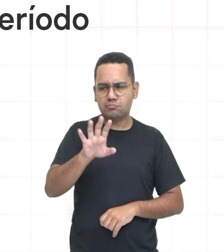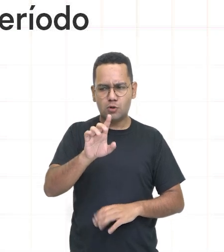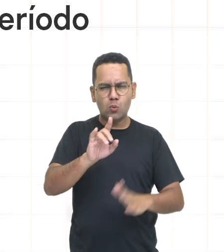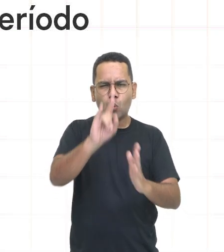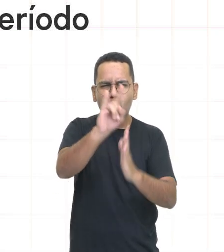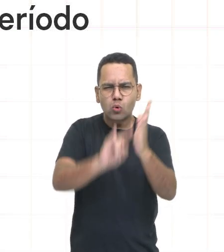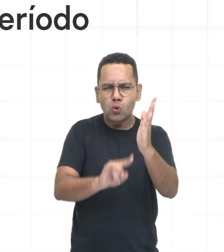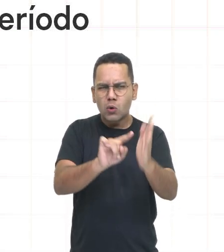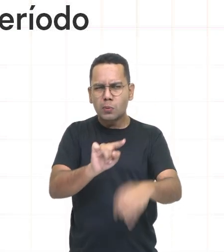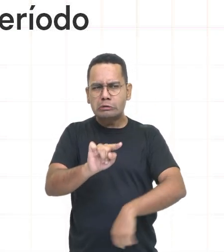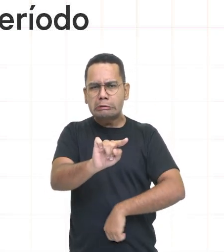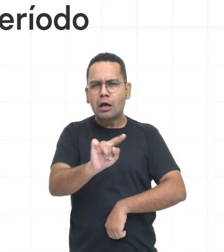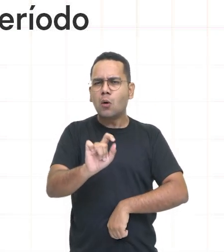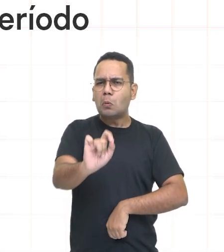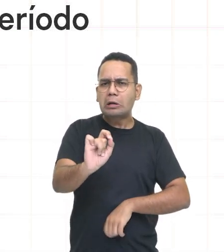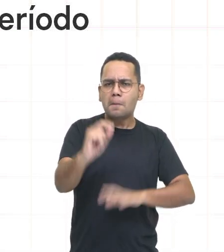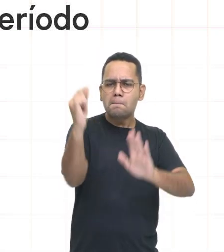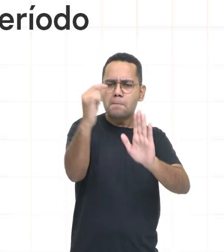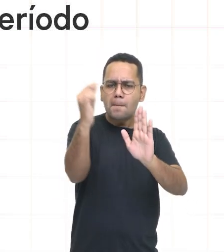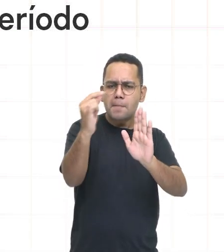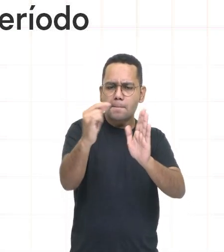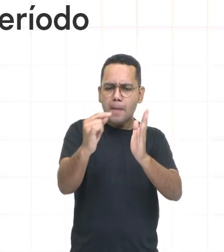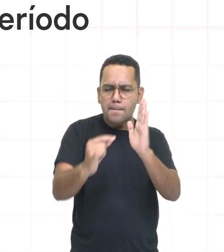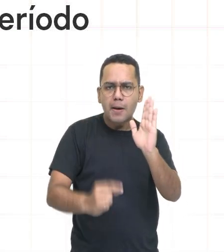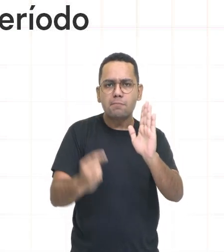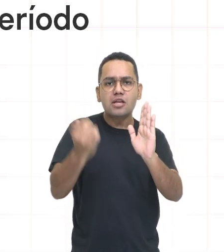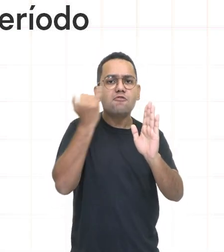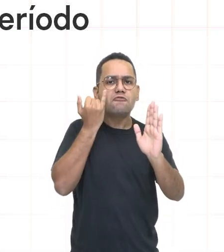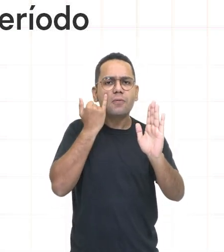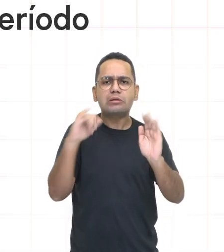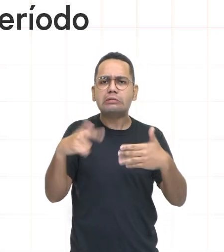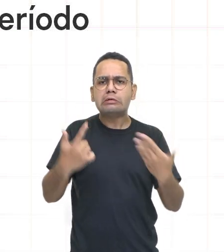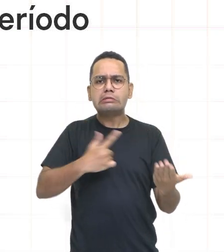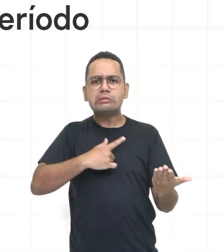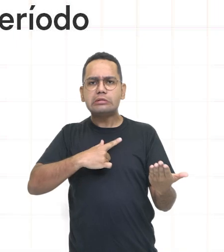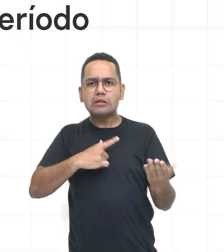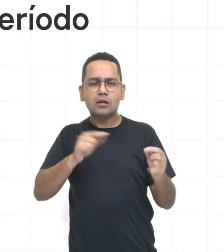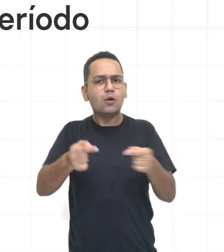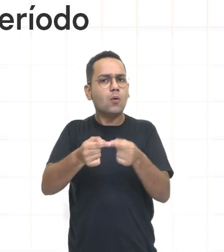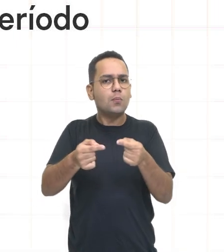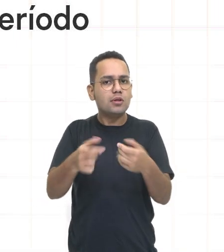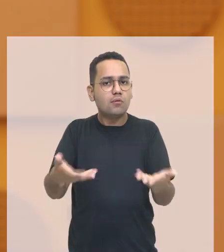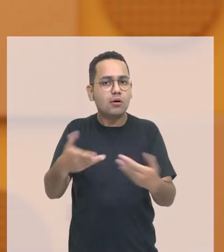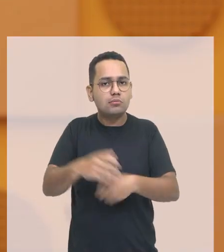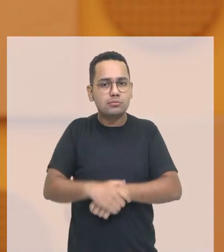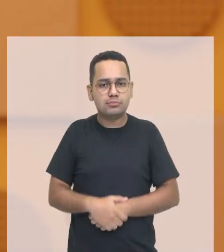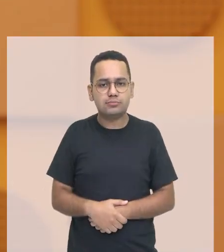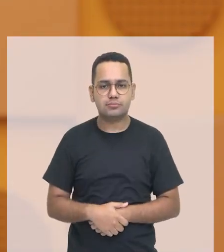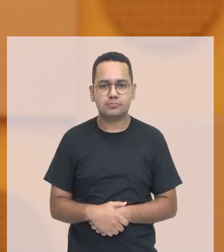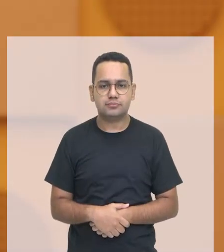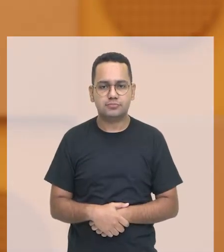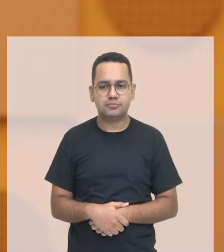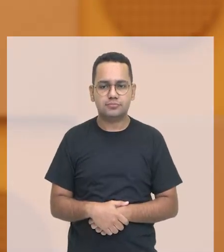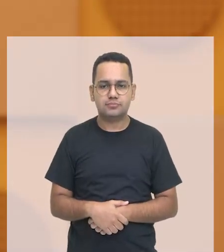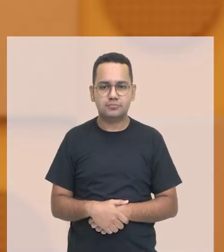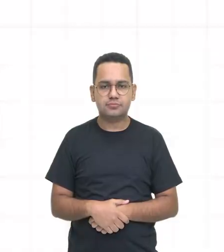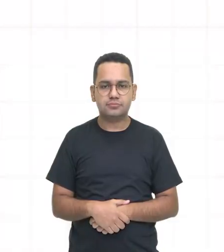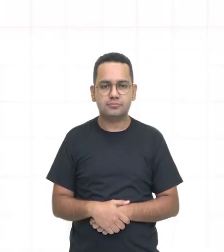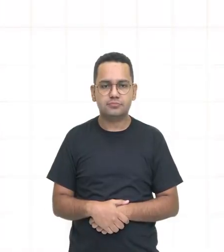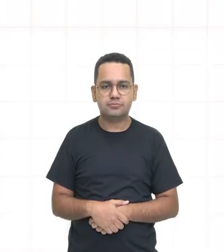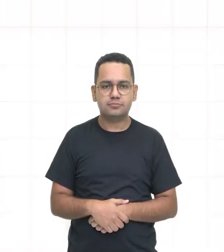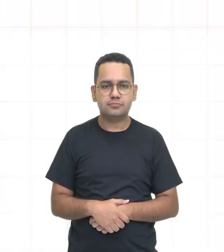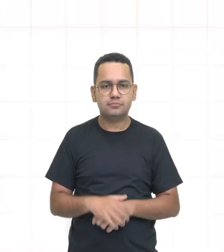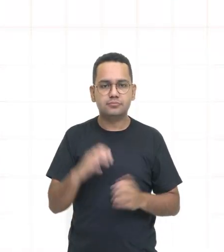os principais tópicos? Quais as principais características dessa nossa carta magna? Vamos ao texto. Vamos lá galera.